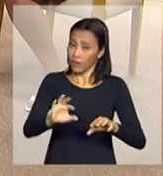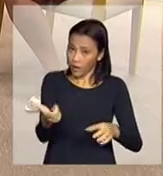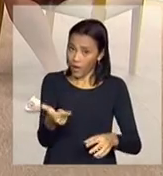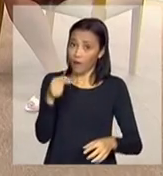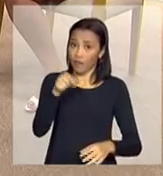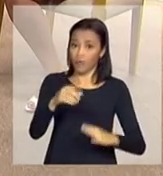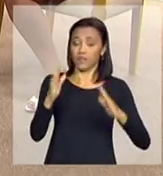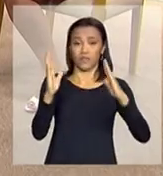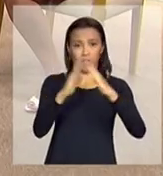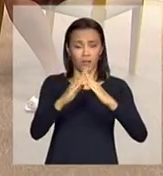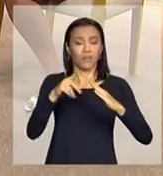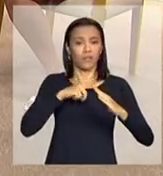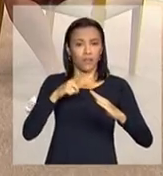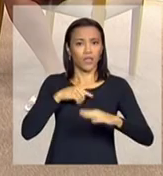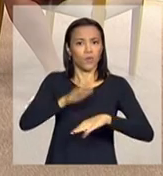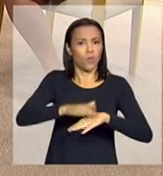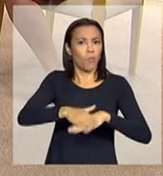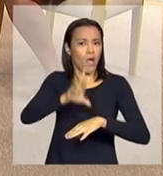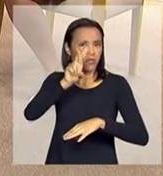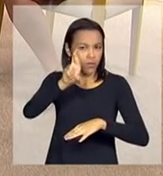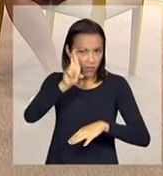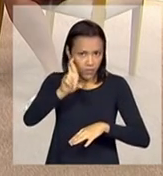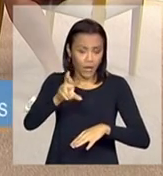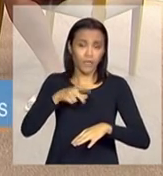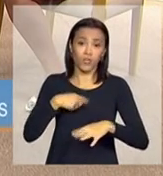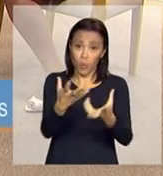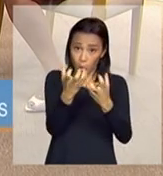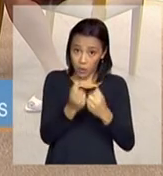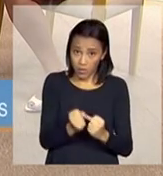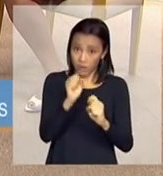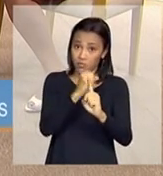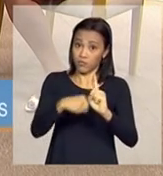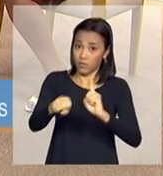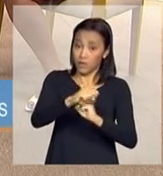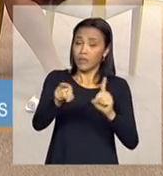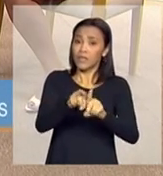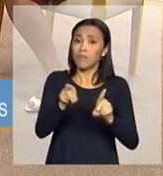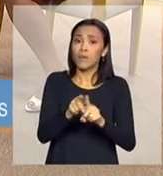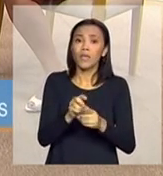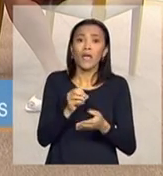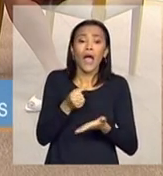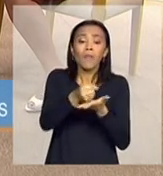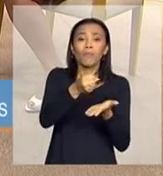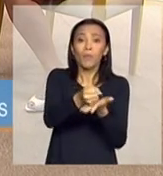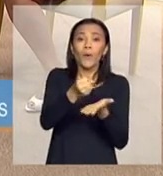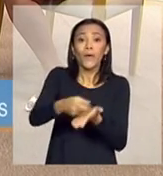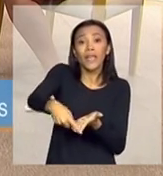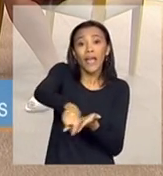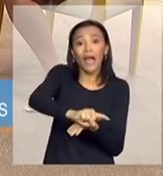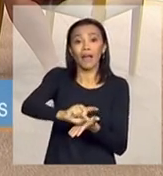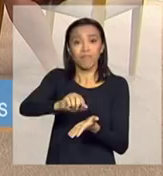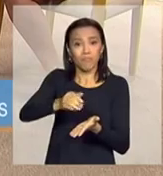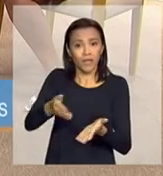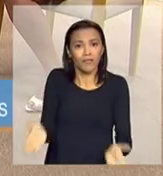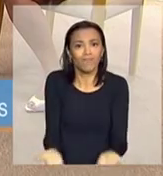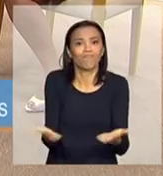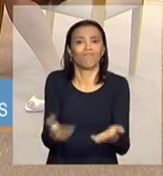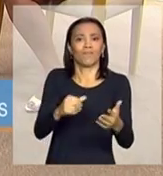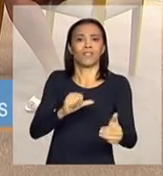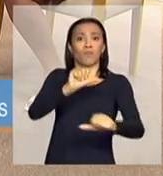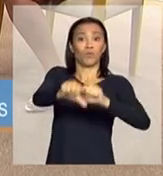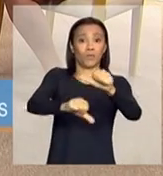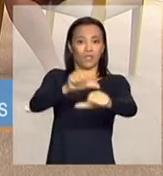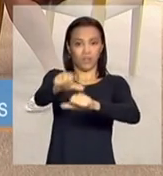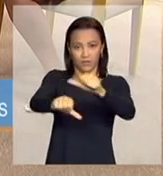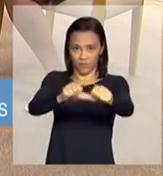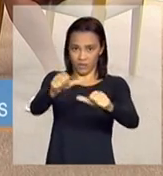específico, que é um acolhimento institucional e um papel mais geral, que é auxiliar nessa mudança paradigmática do olhar das pessoas